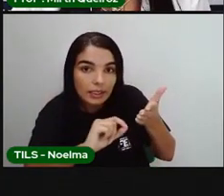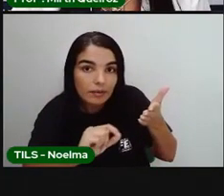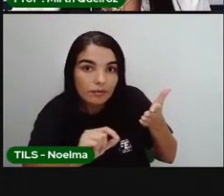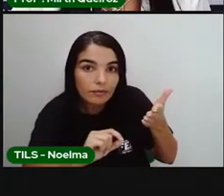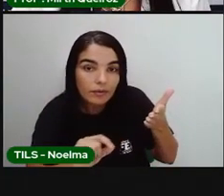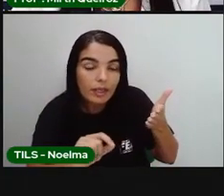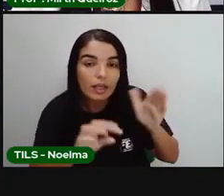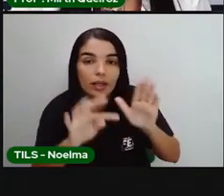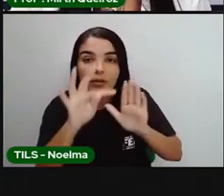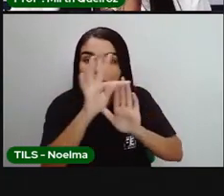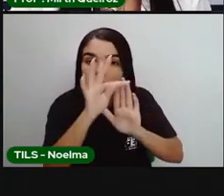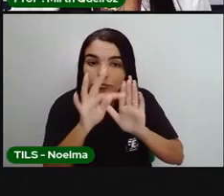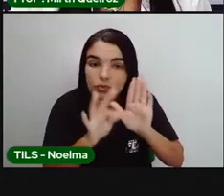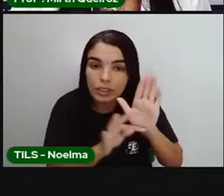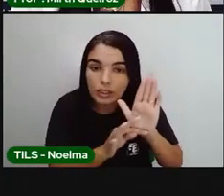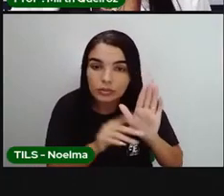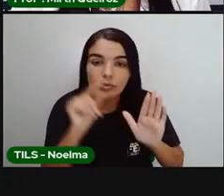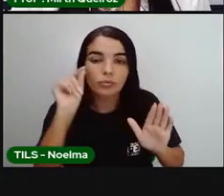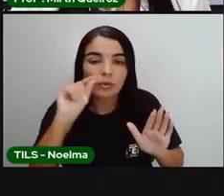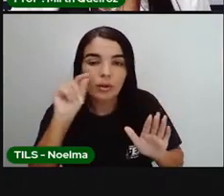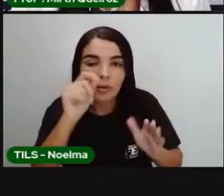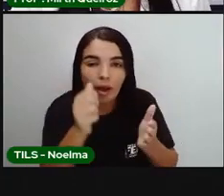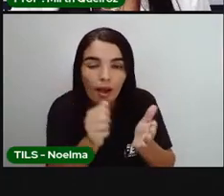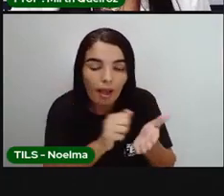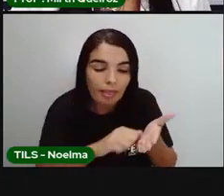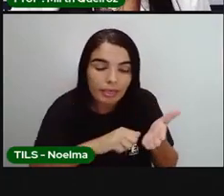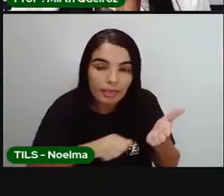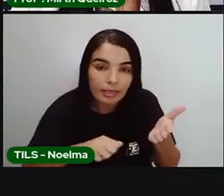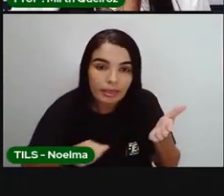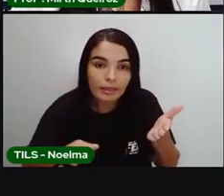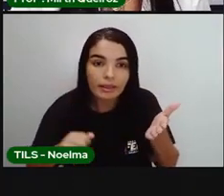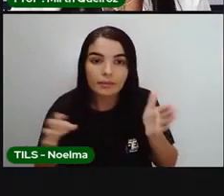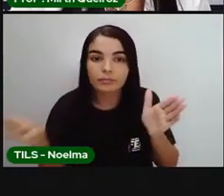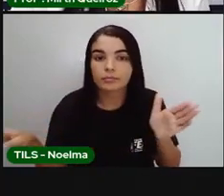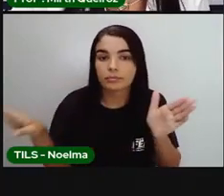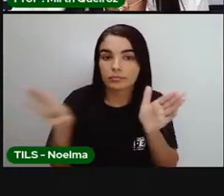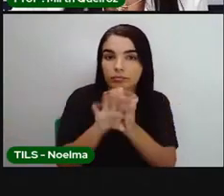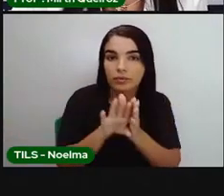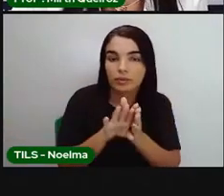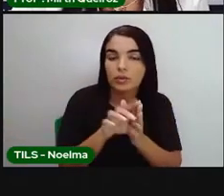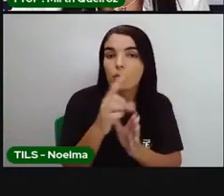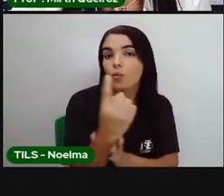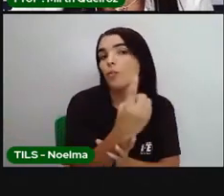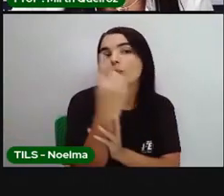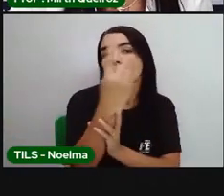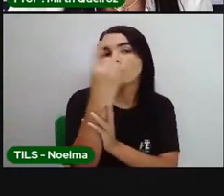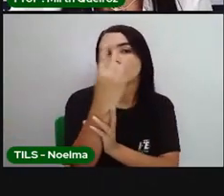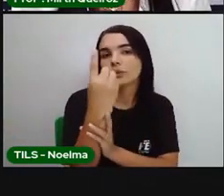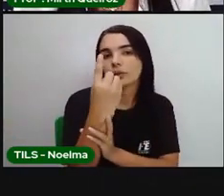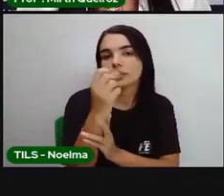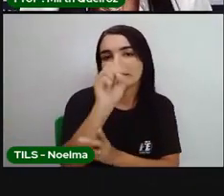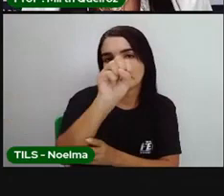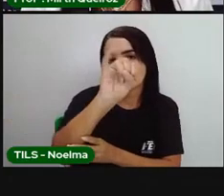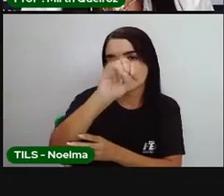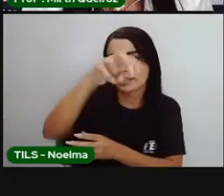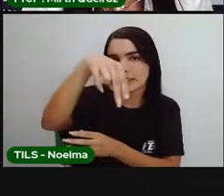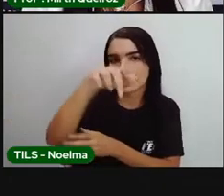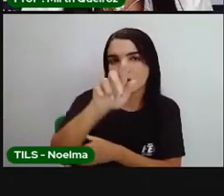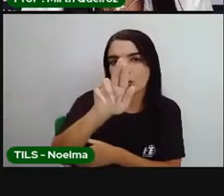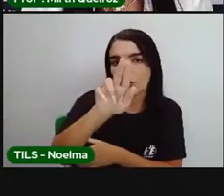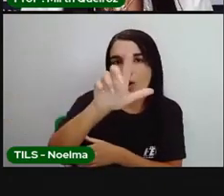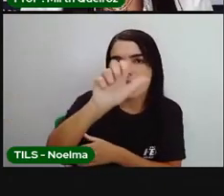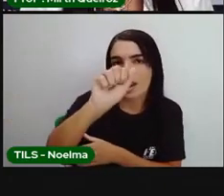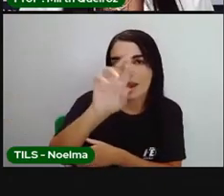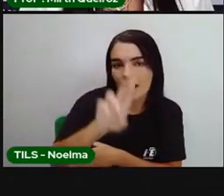destacados em seu caderno e vão passar as informações para o singular.